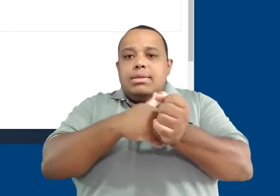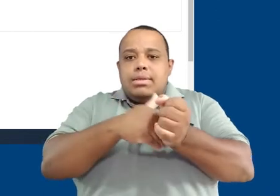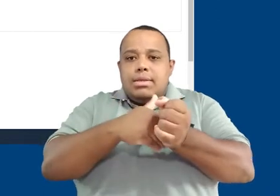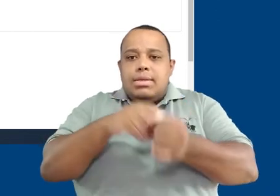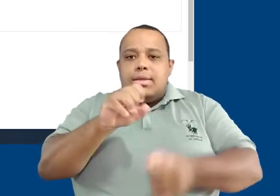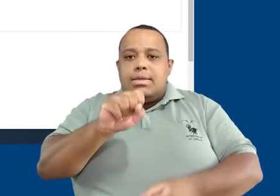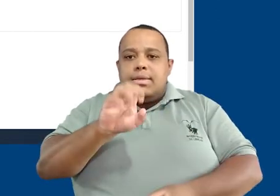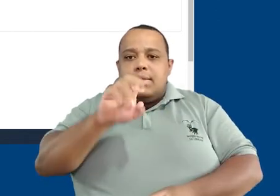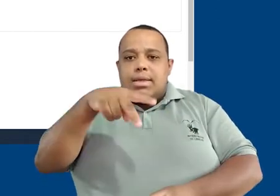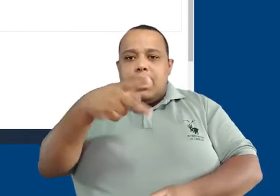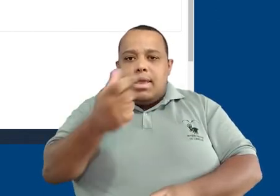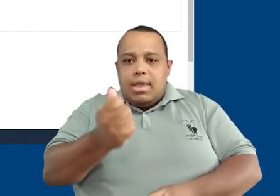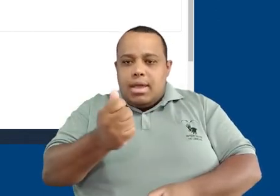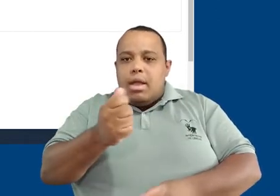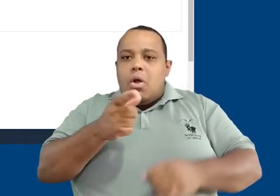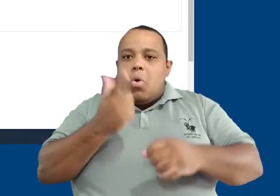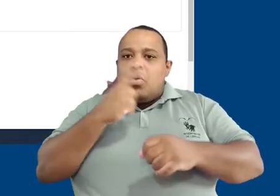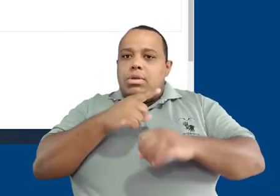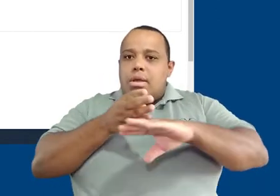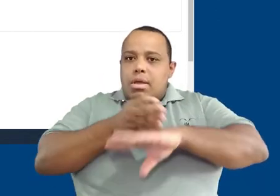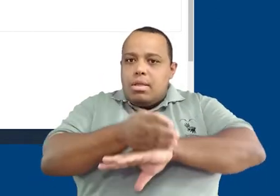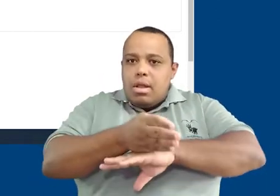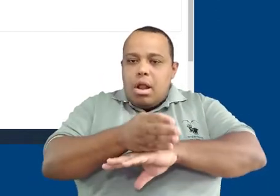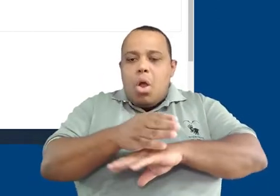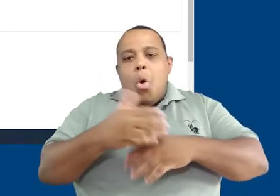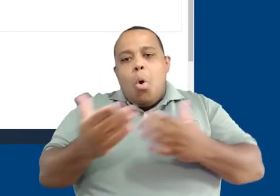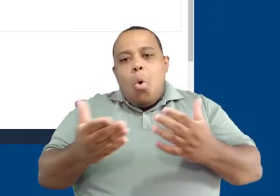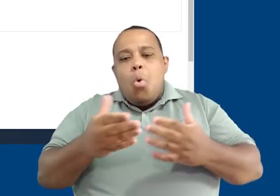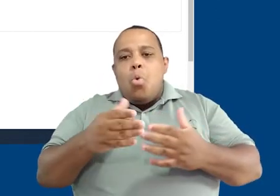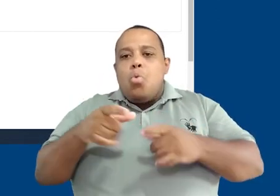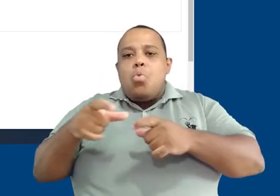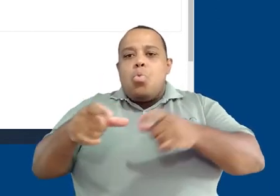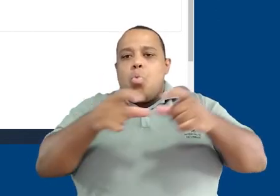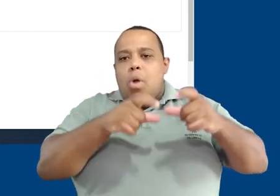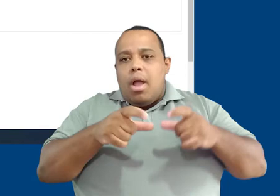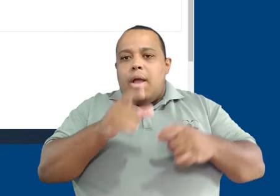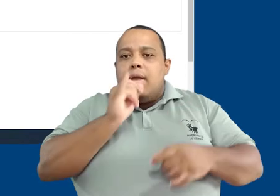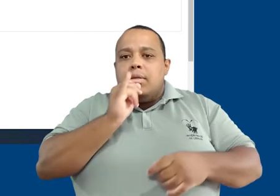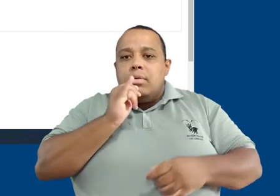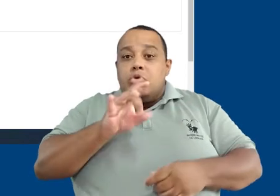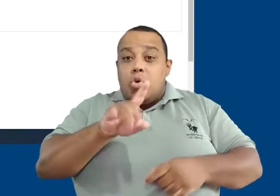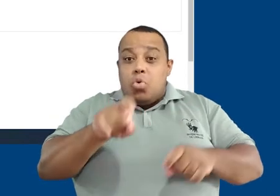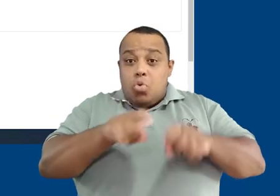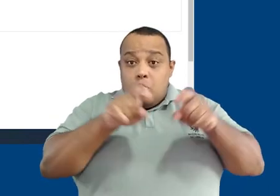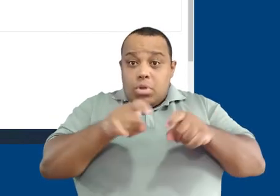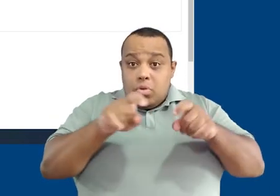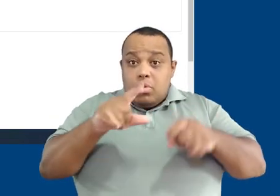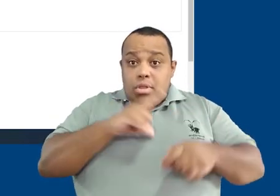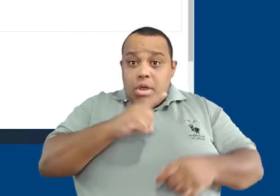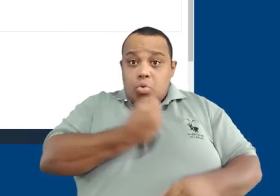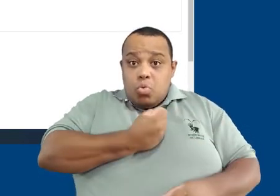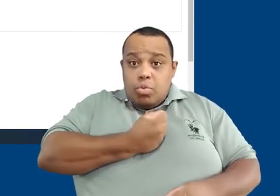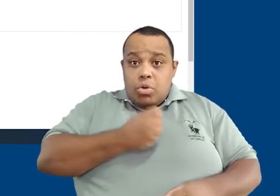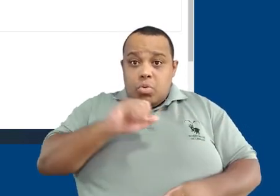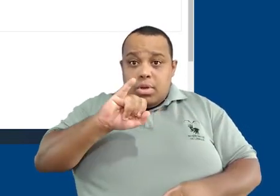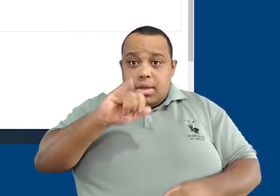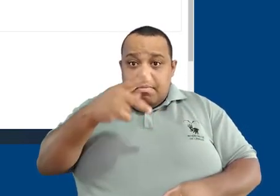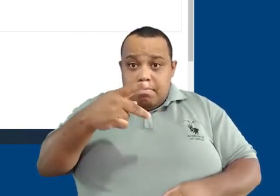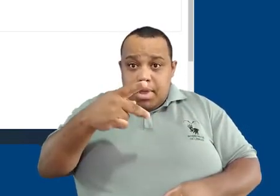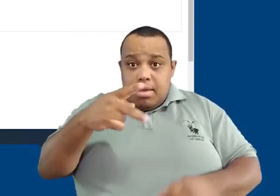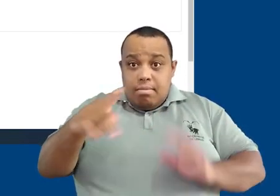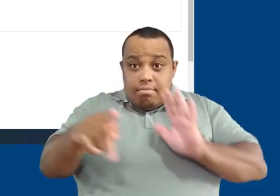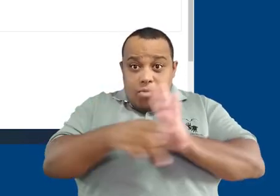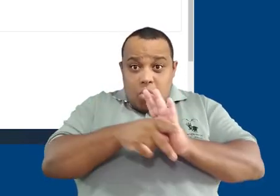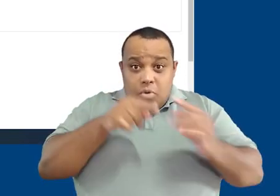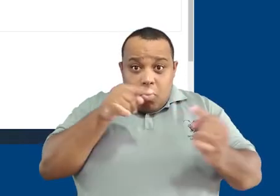bem como restrições de local, como, por exemplo, só máquinas que têm um determinado endereço IP estão autorizados